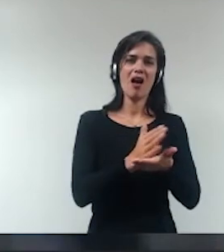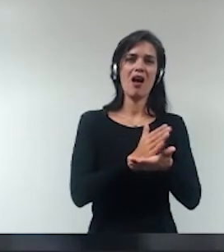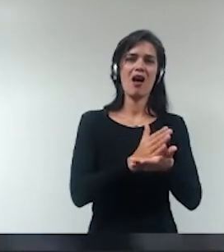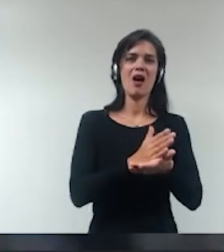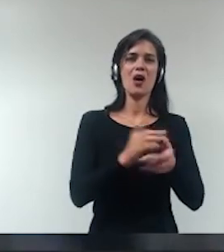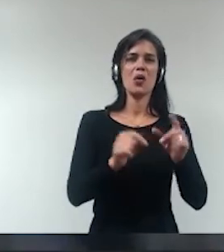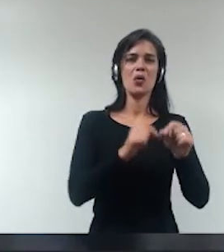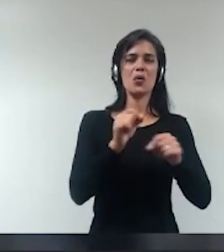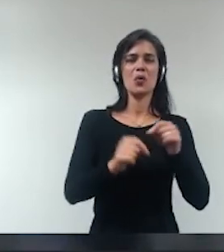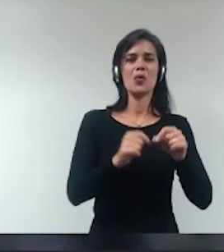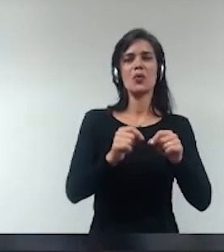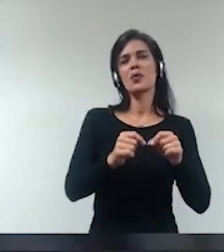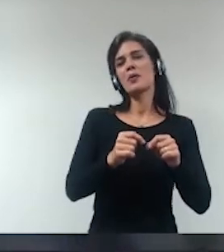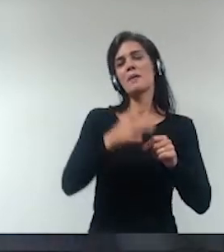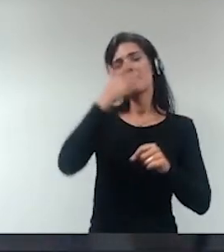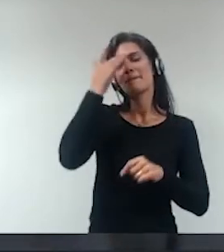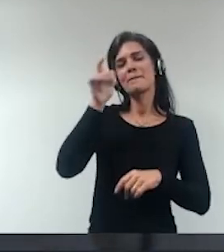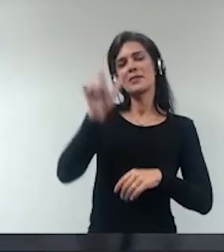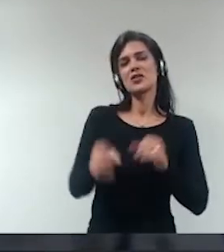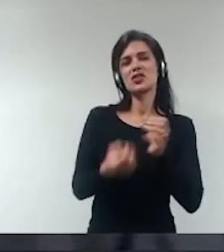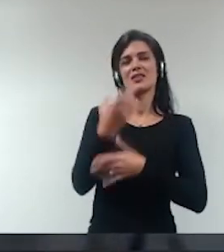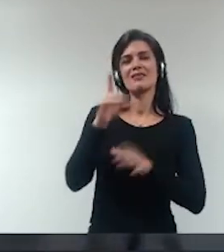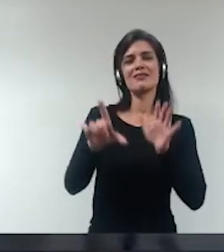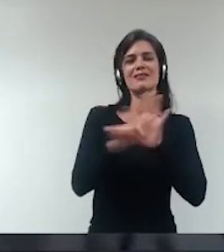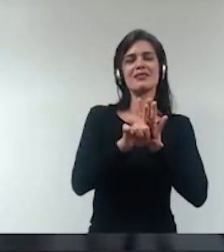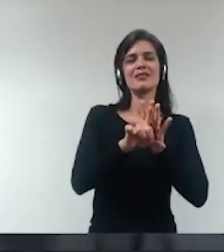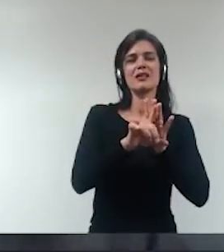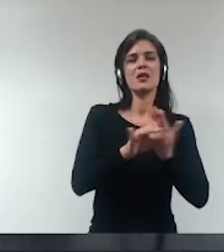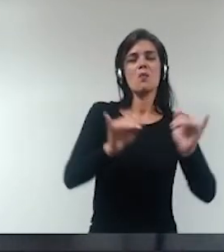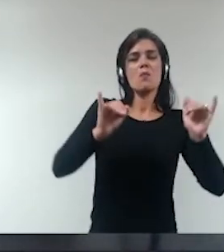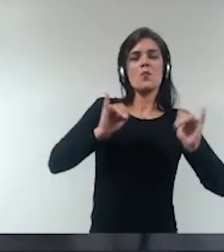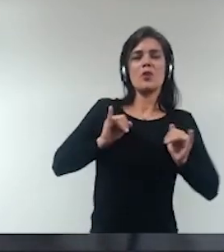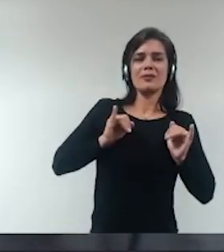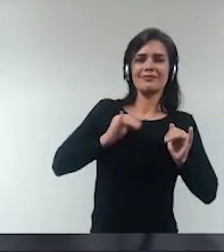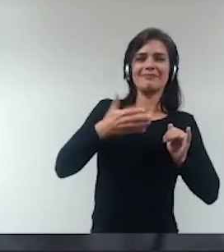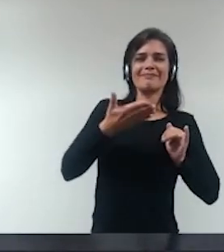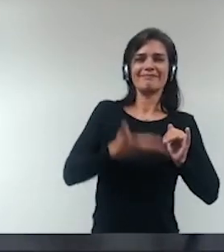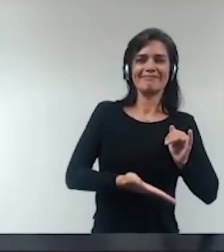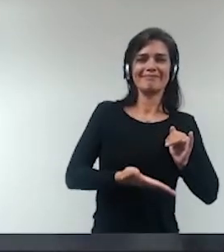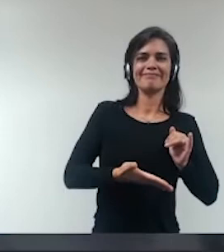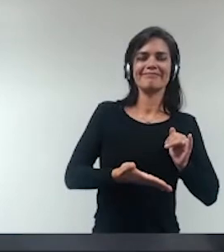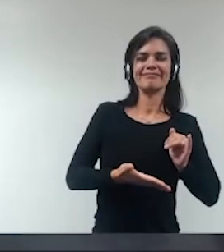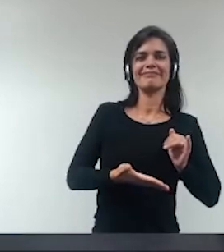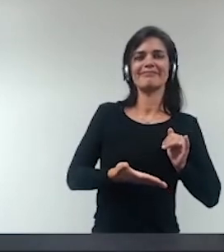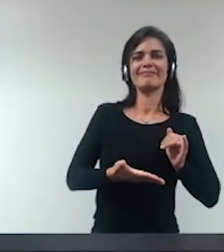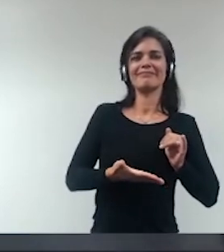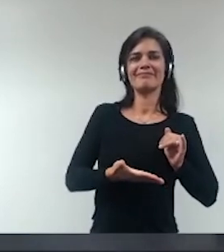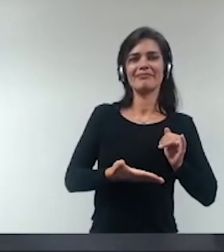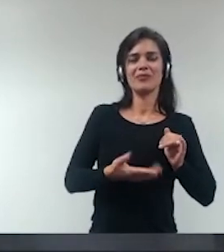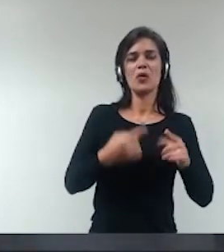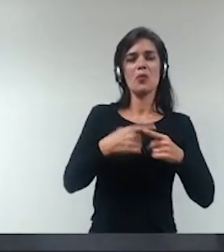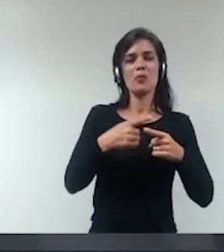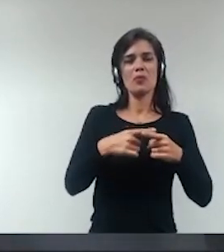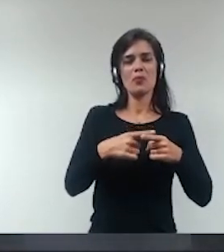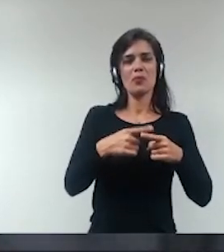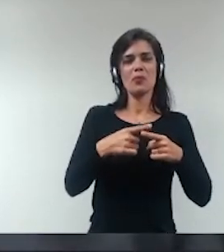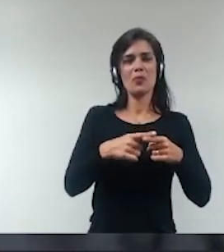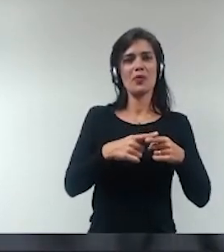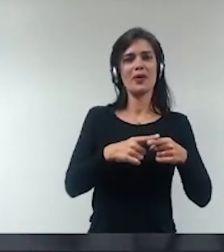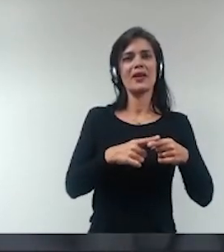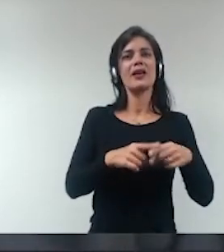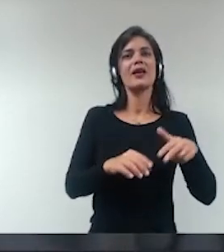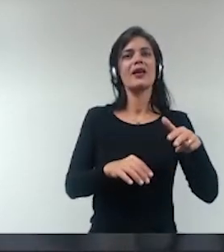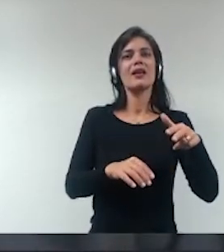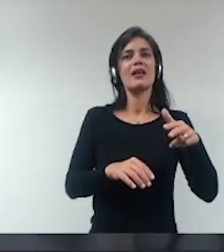do legislador a Constituição Federal confere ao legislativo legislar